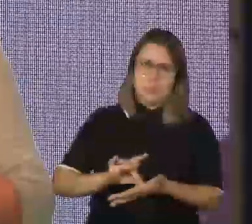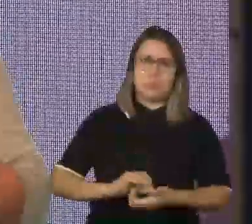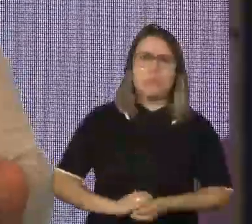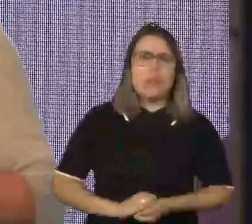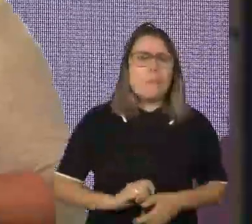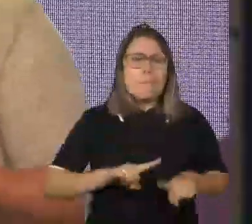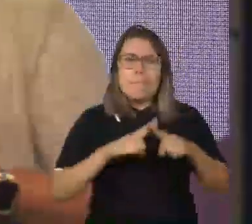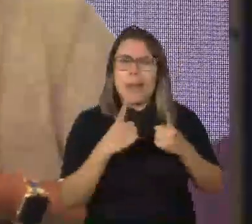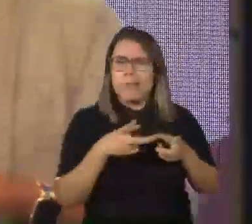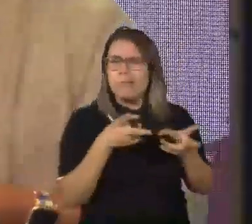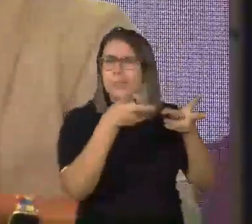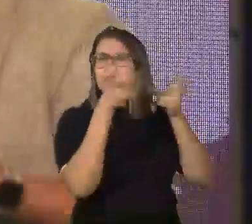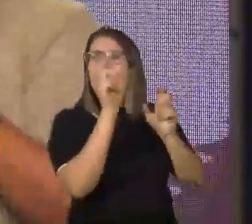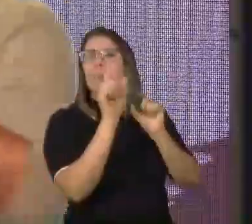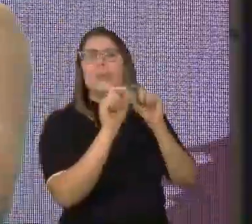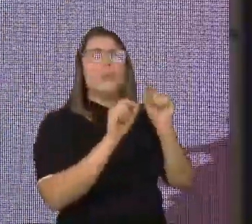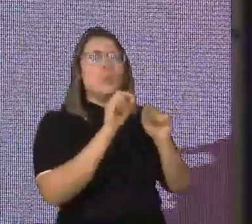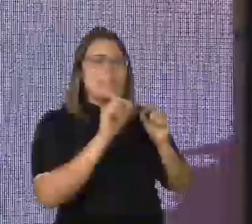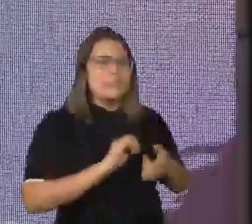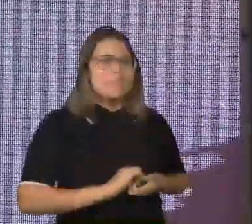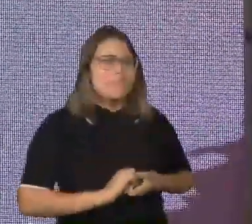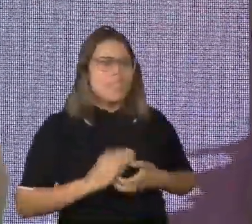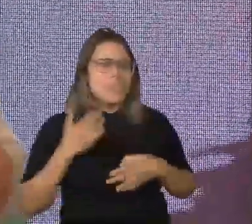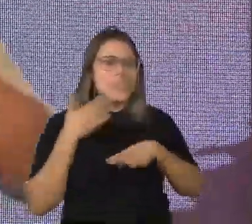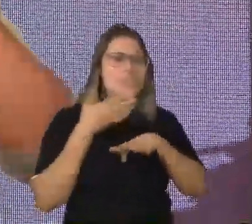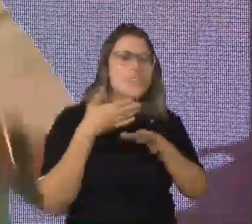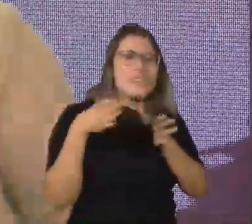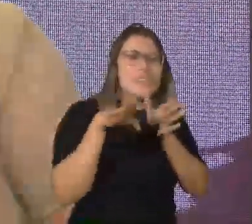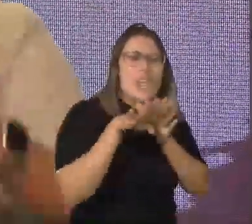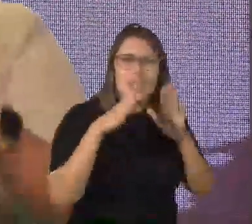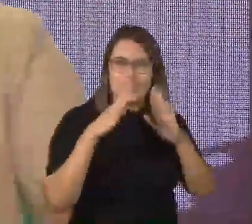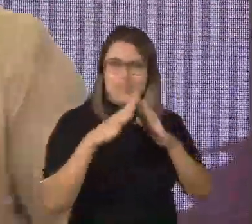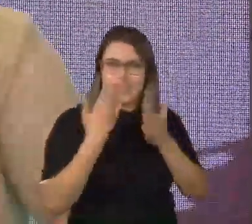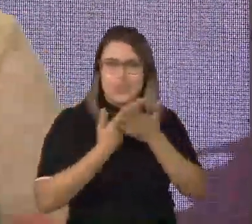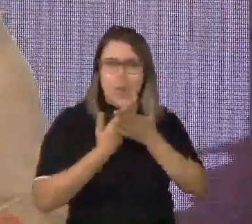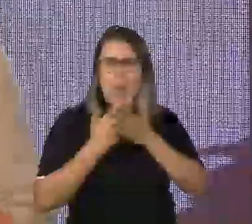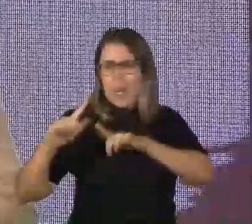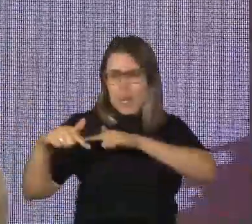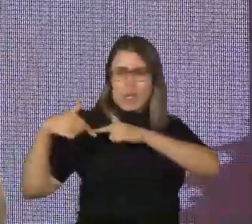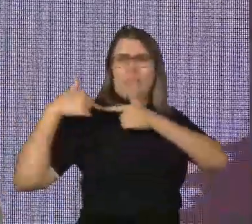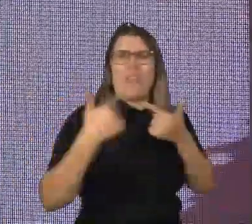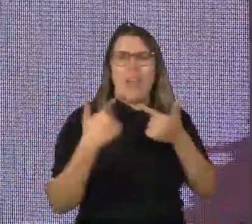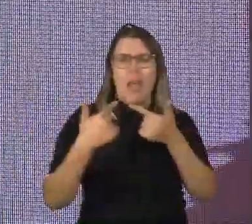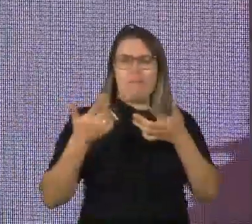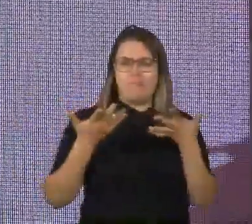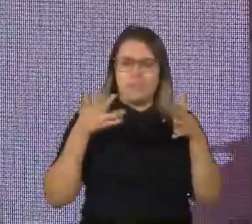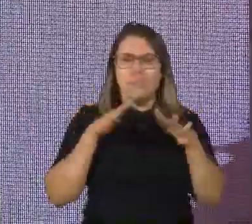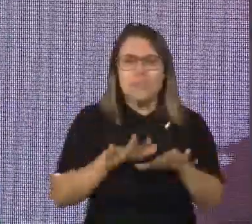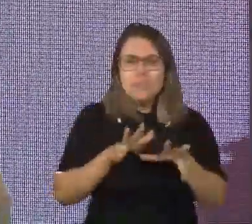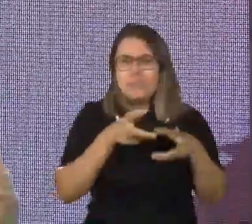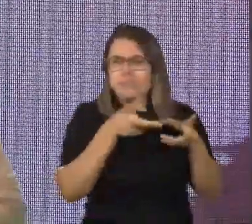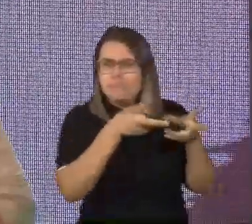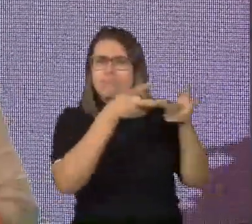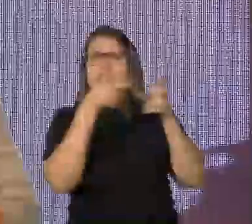Mas a gente percebe que, quando a gente vai para dentro de uma escola, somos ativistas, lutamos, a gente encontra e nos depara